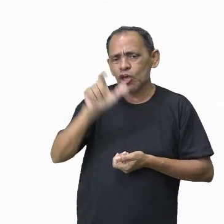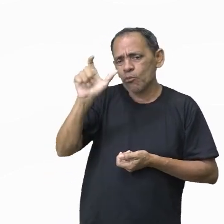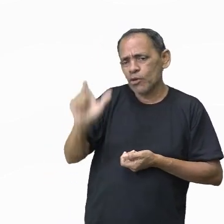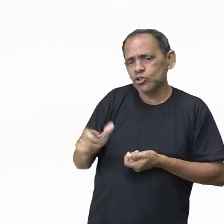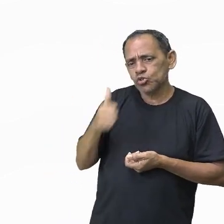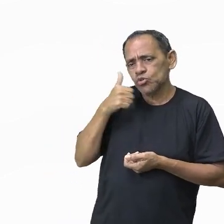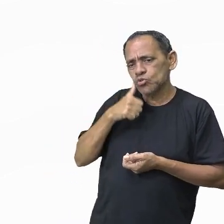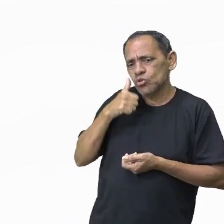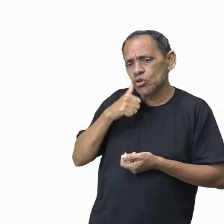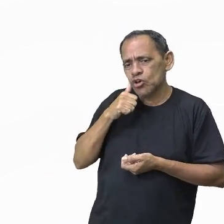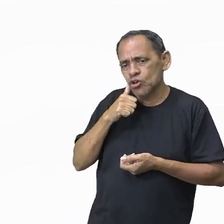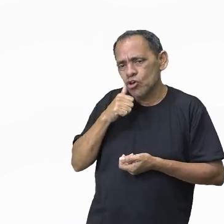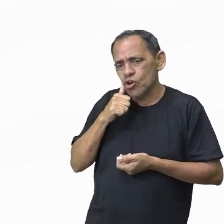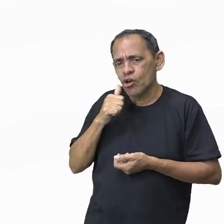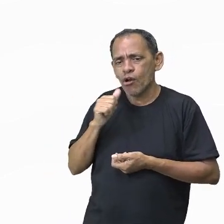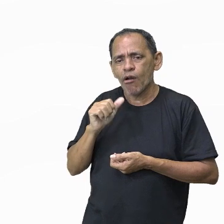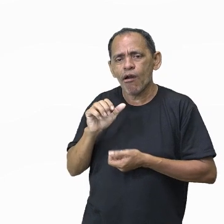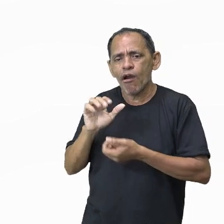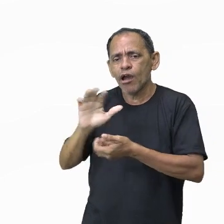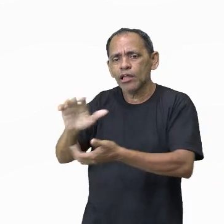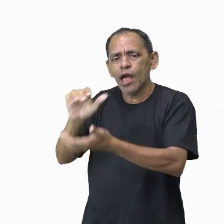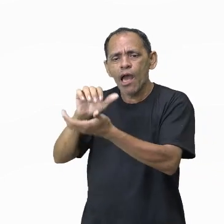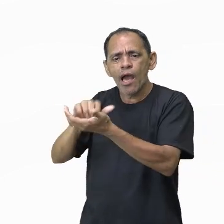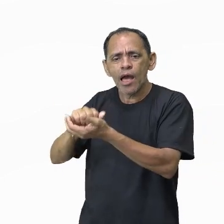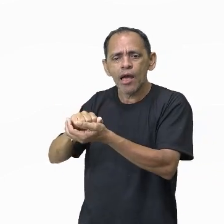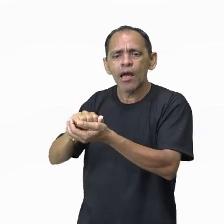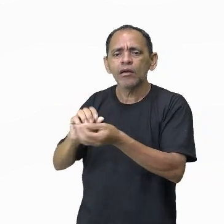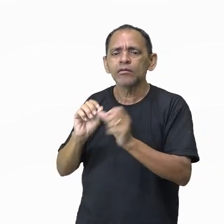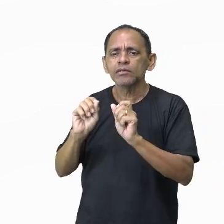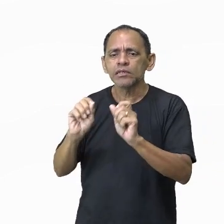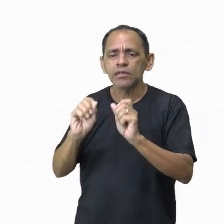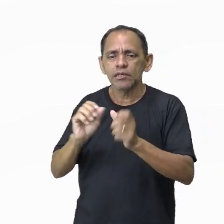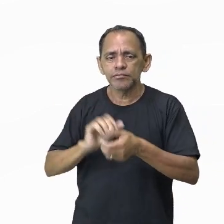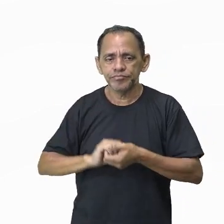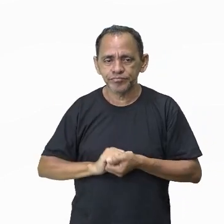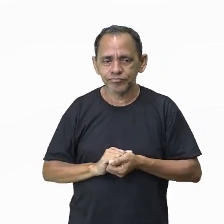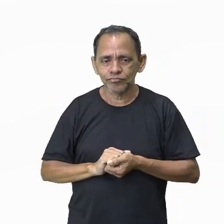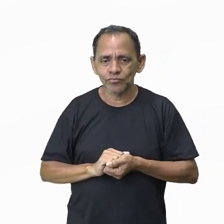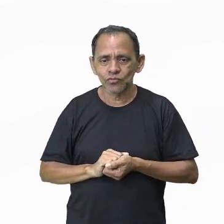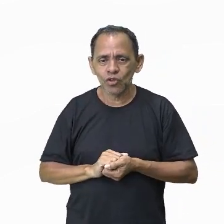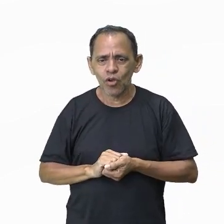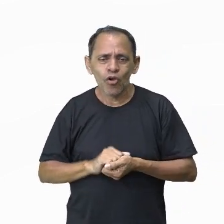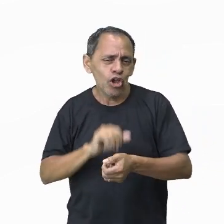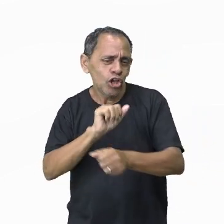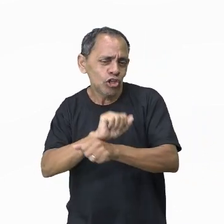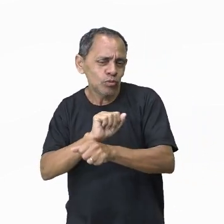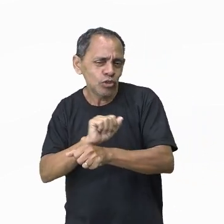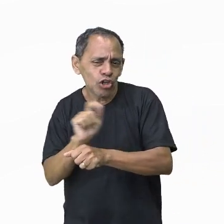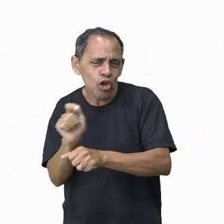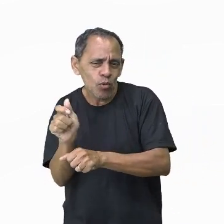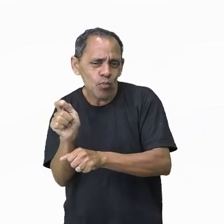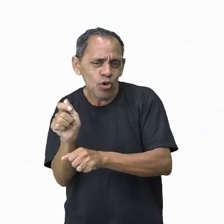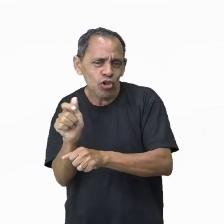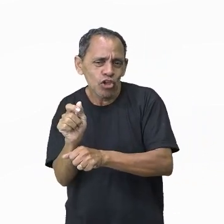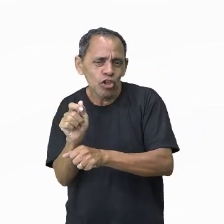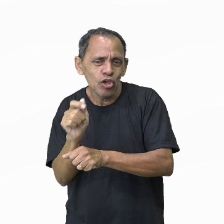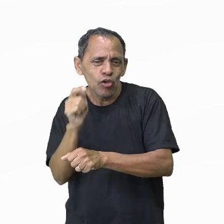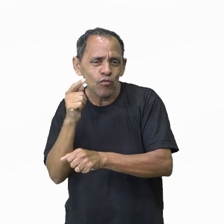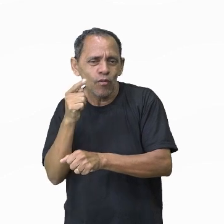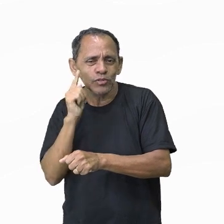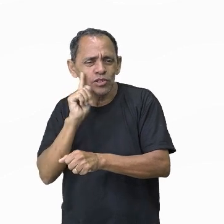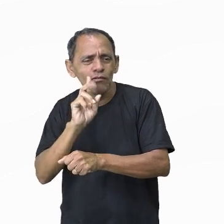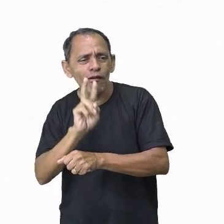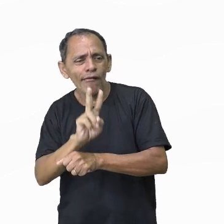ali do lado, né? O que é? Vou dar uns segundos para vocês deduzirem aí, né? Se vocês, porventura,